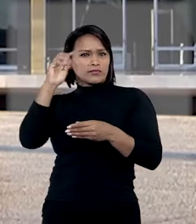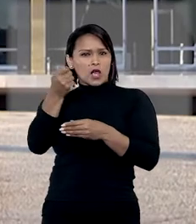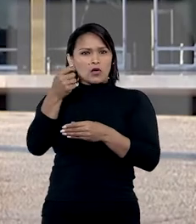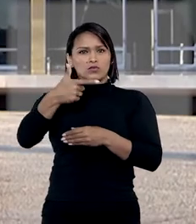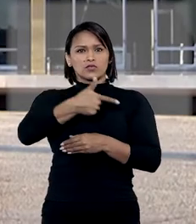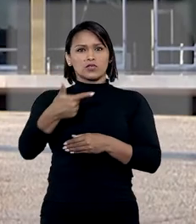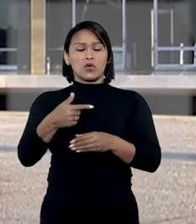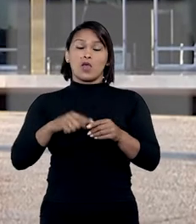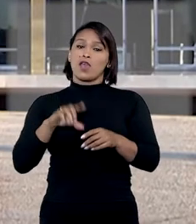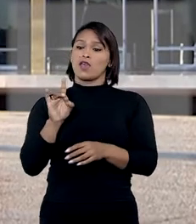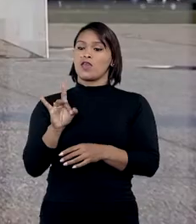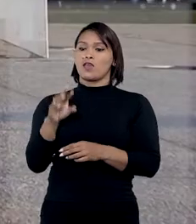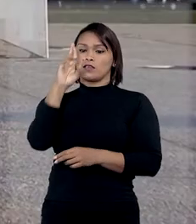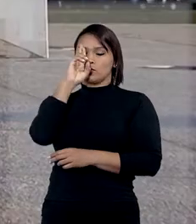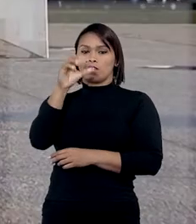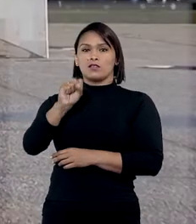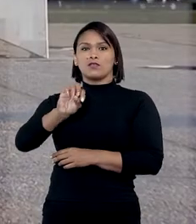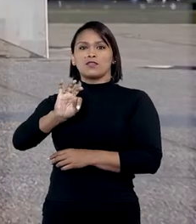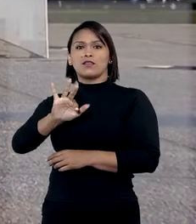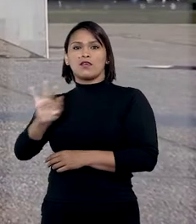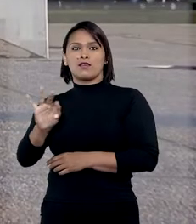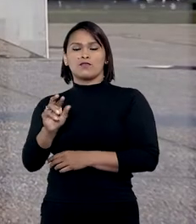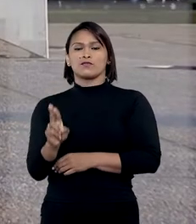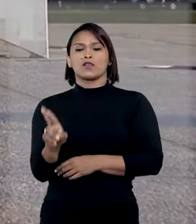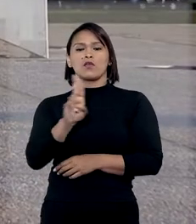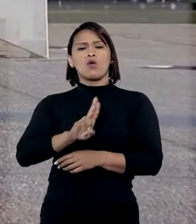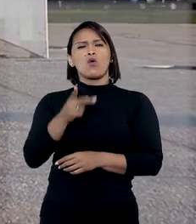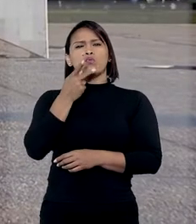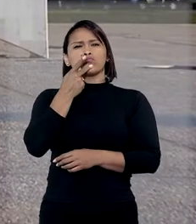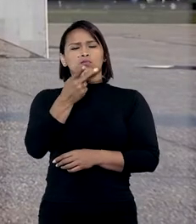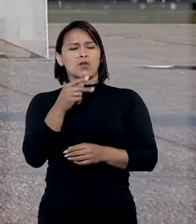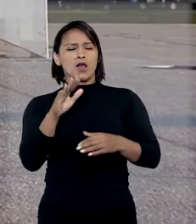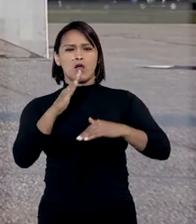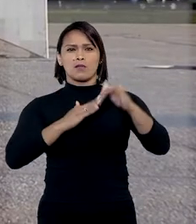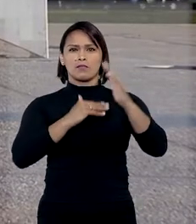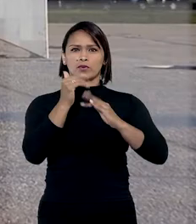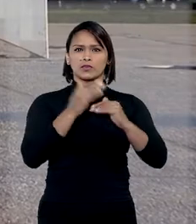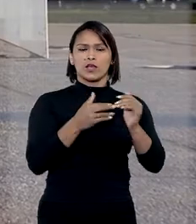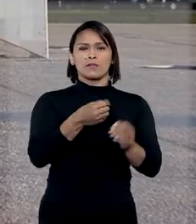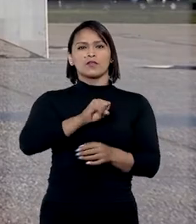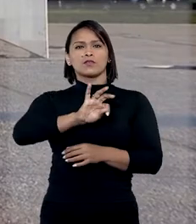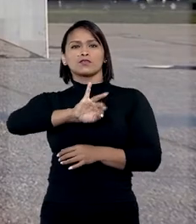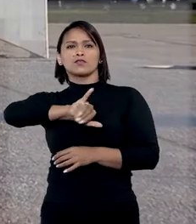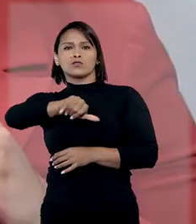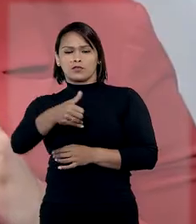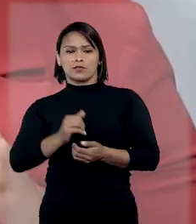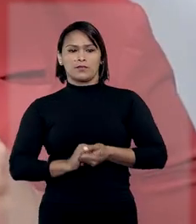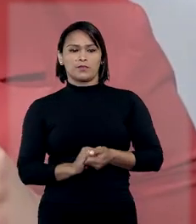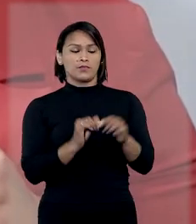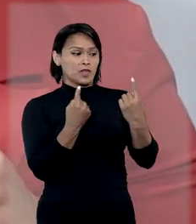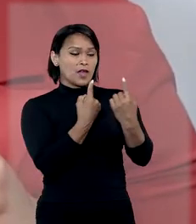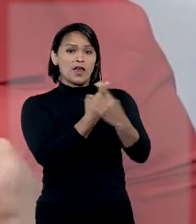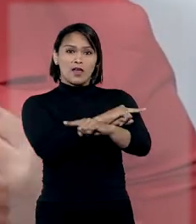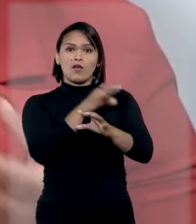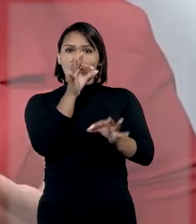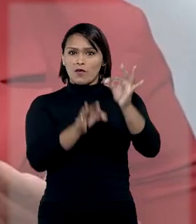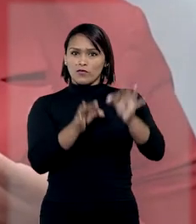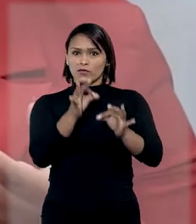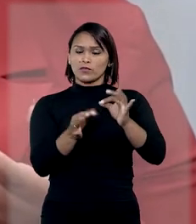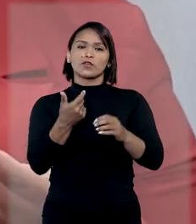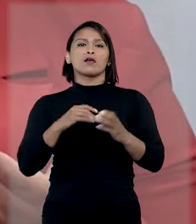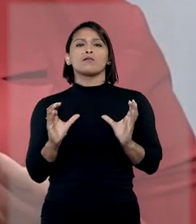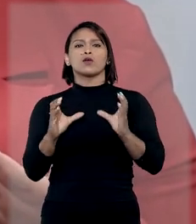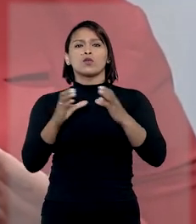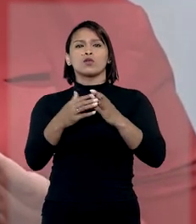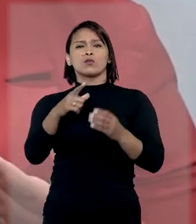grau cabe ao Supremo Tribunal Federal, sob pena de usurpação de competência pelo STJ. A controvérsia julgada